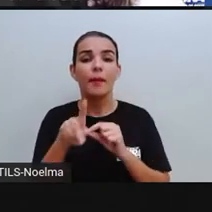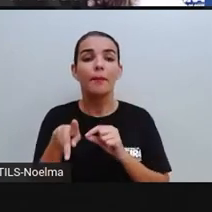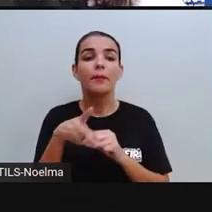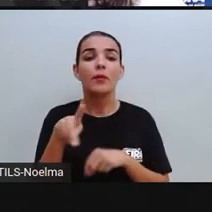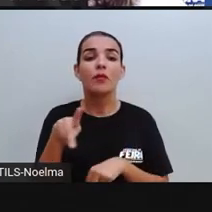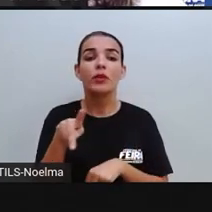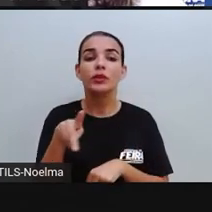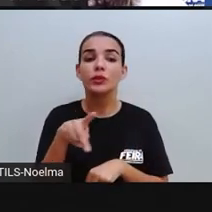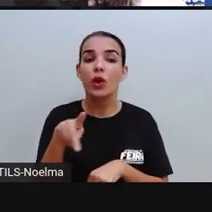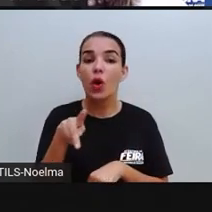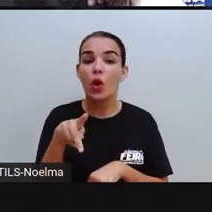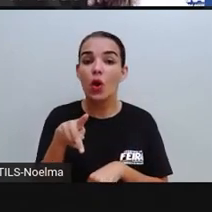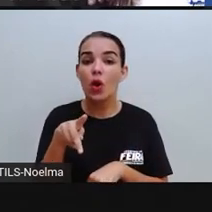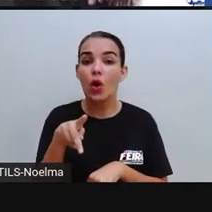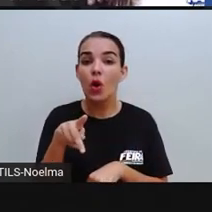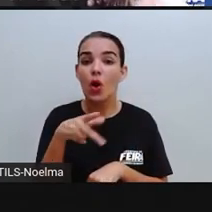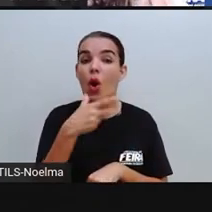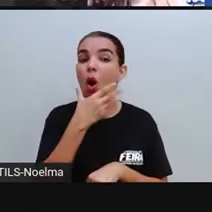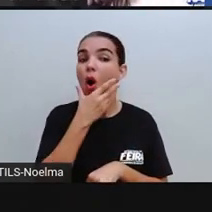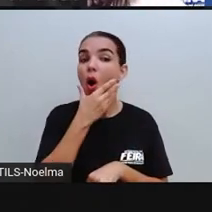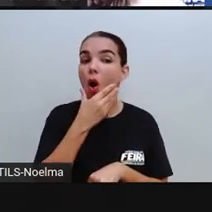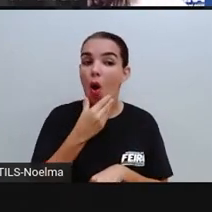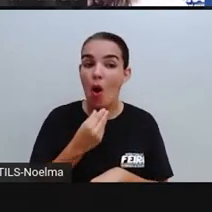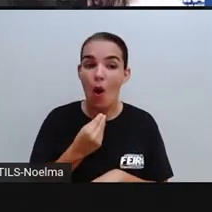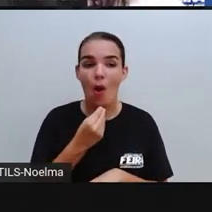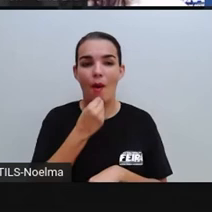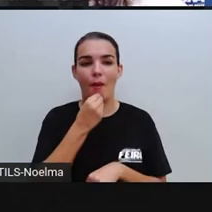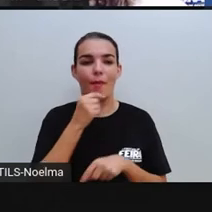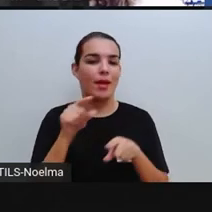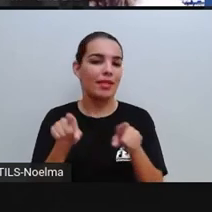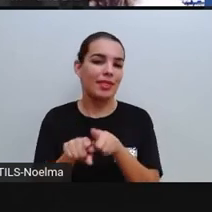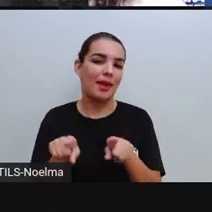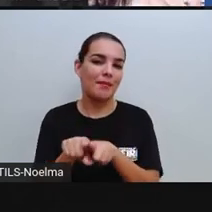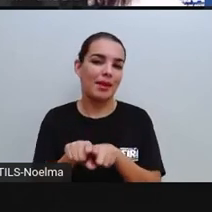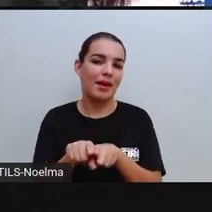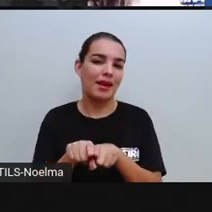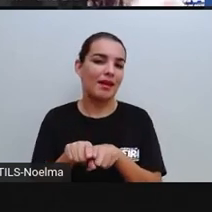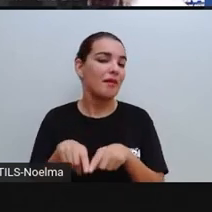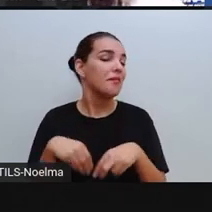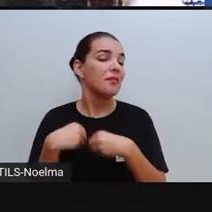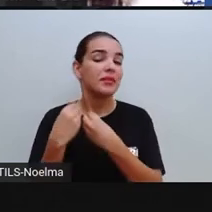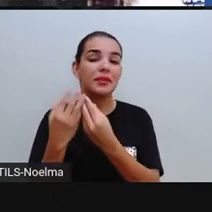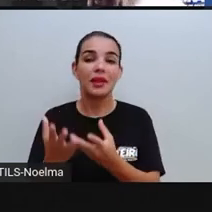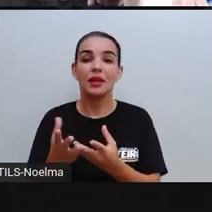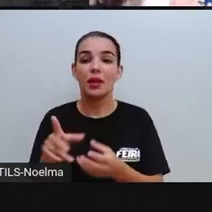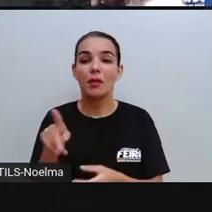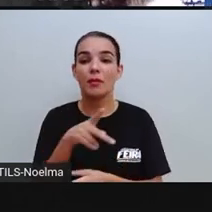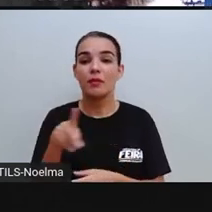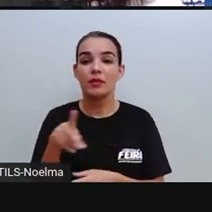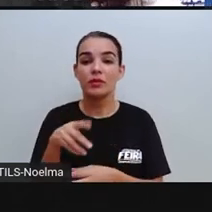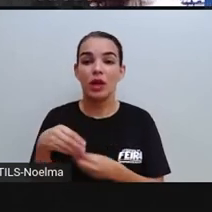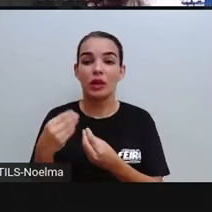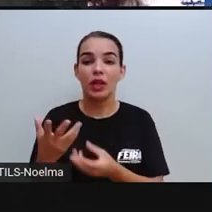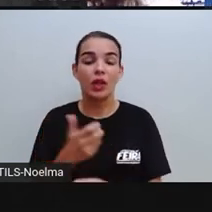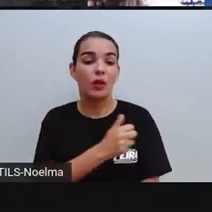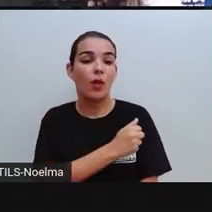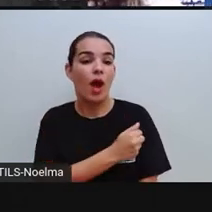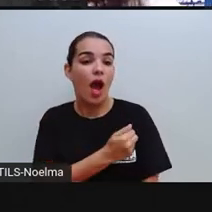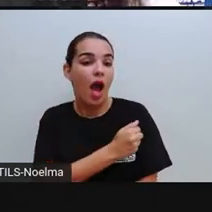aí? É um professor e o professor tá dando aula é uma turma mista, diferente